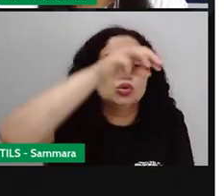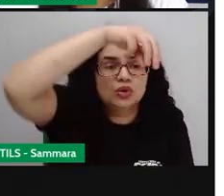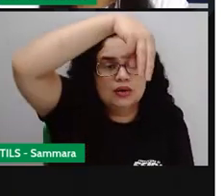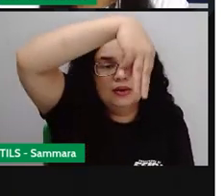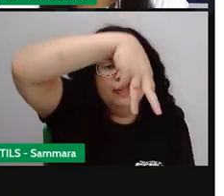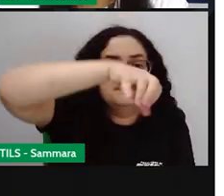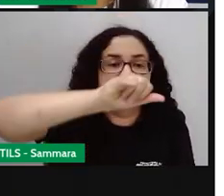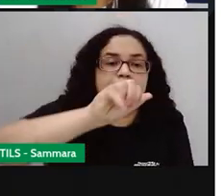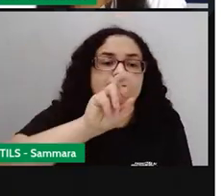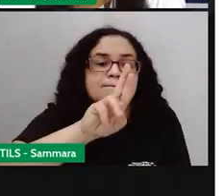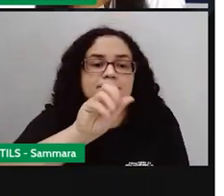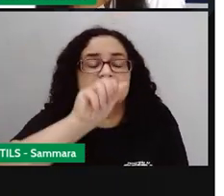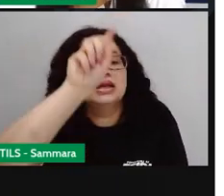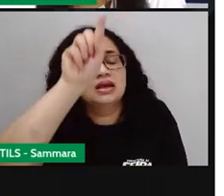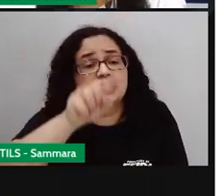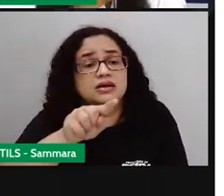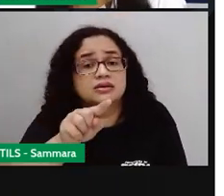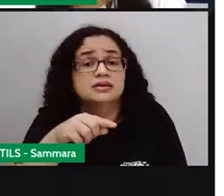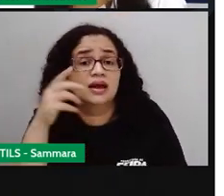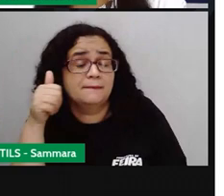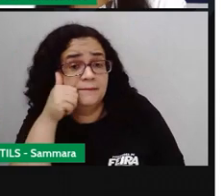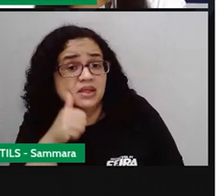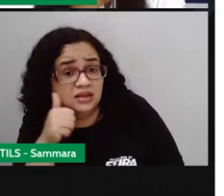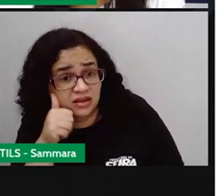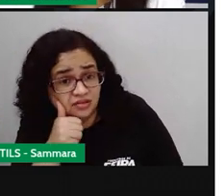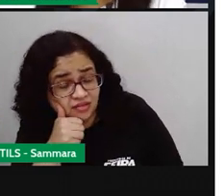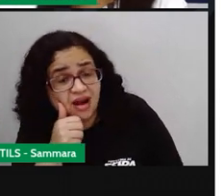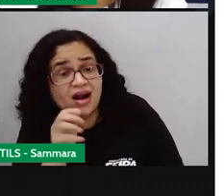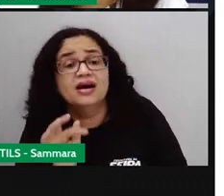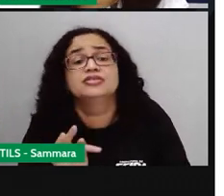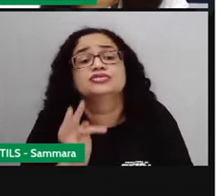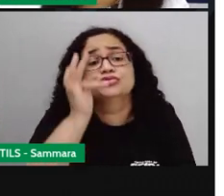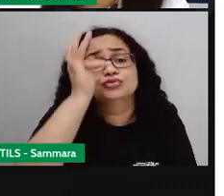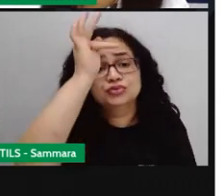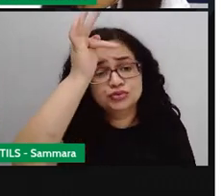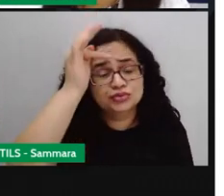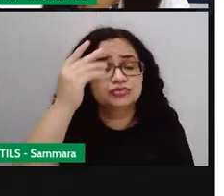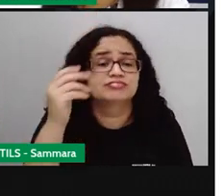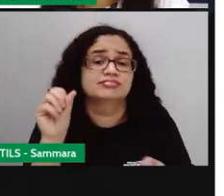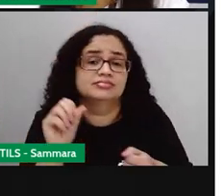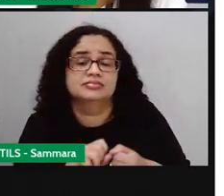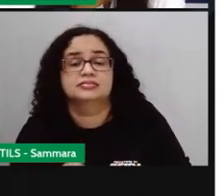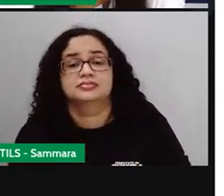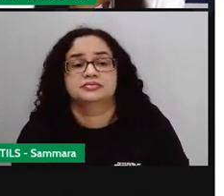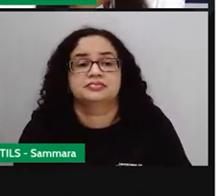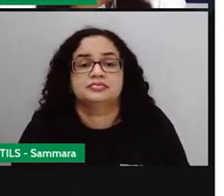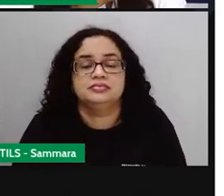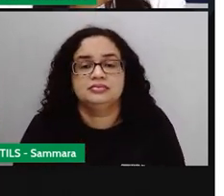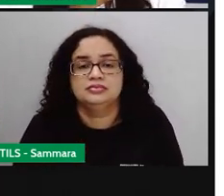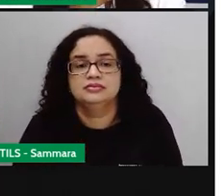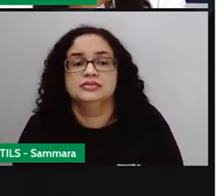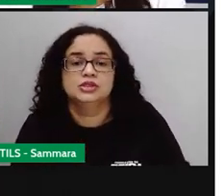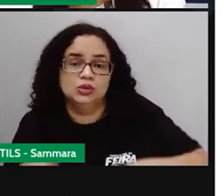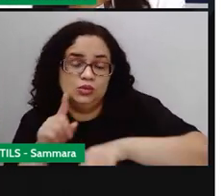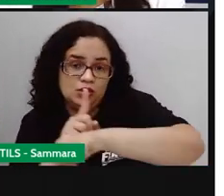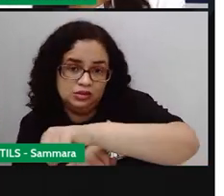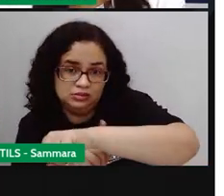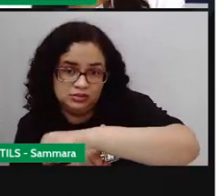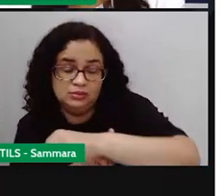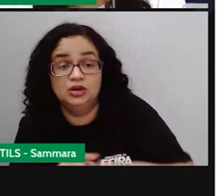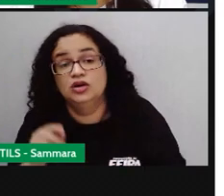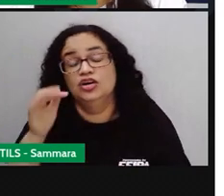uma ação que Marina ainda vai praticar, ela ainda vai fazer. Nesse caso aí, qual é o tempo?